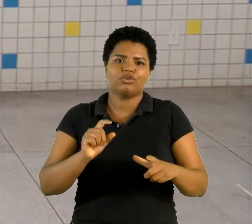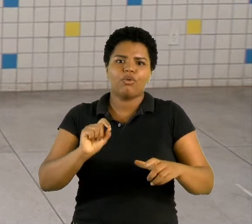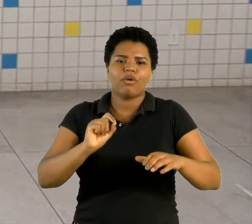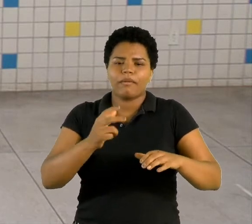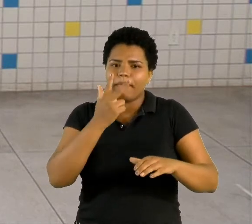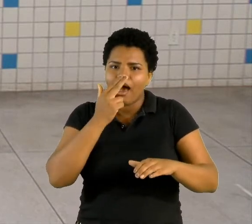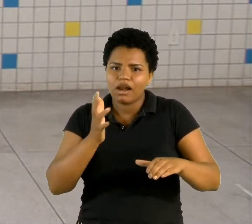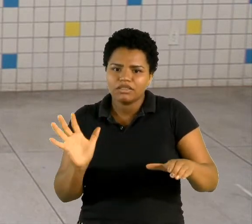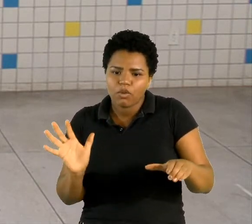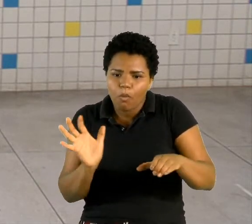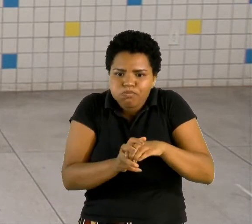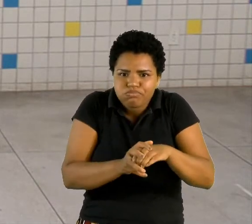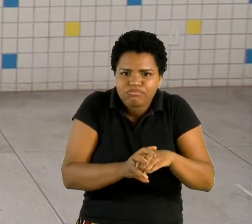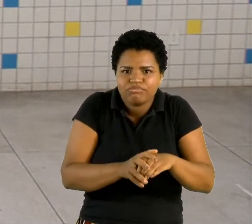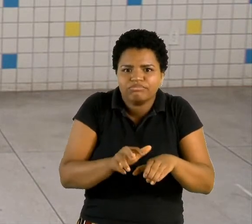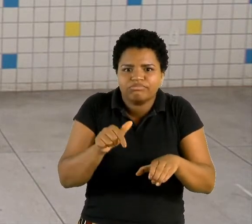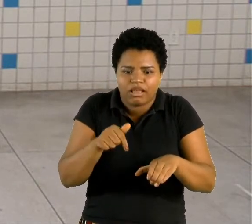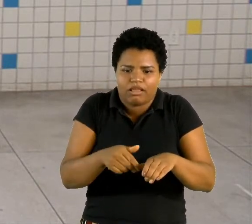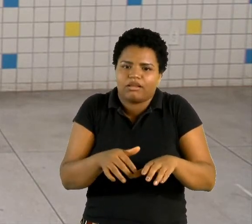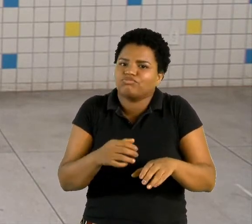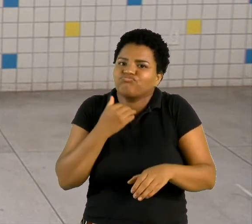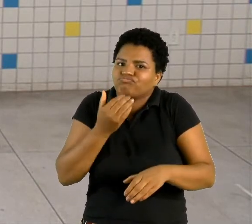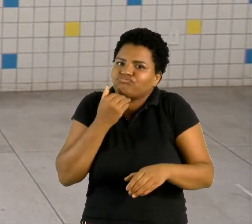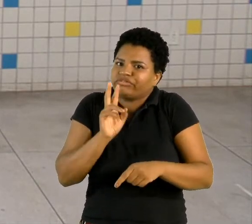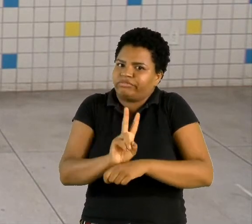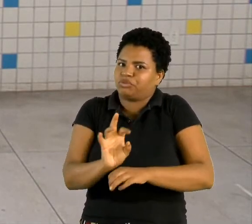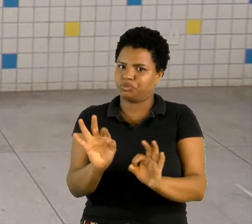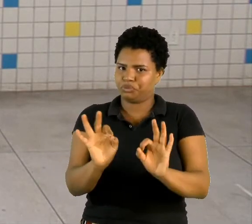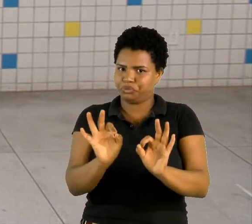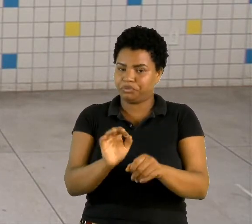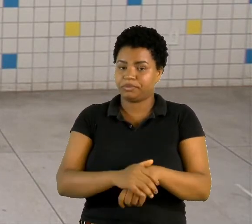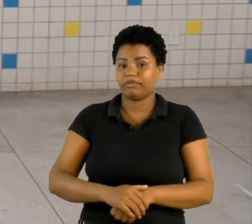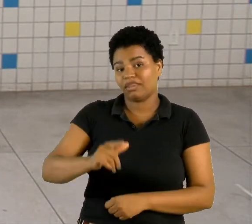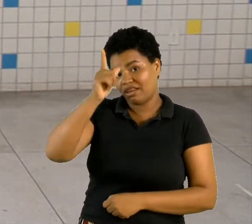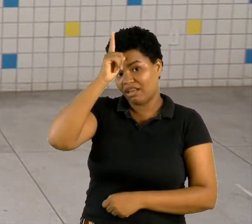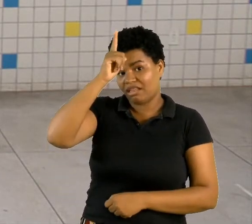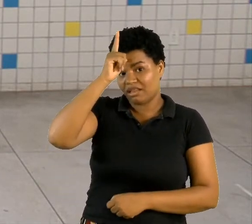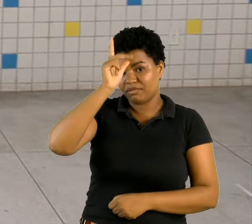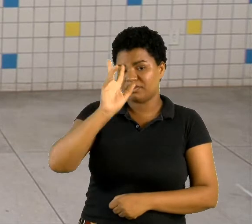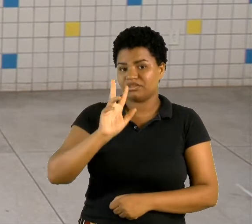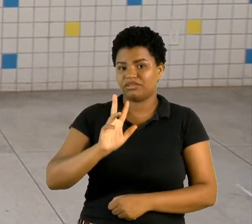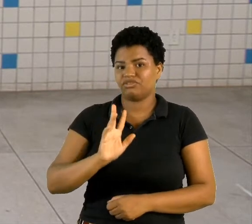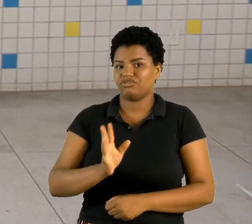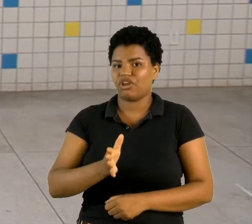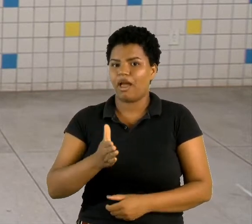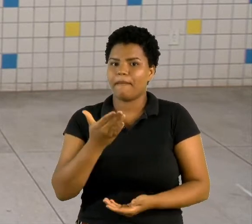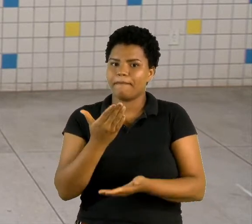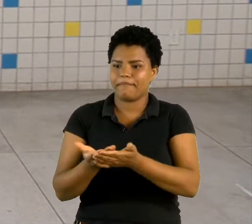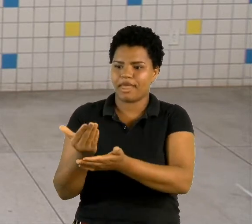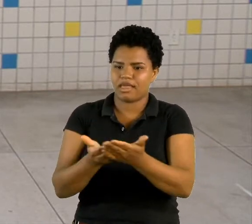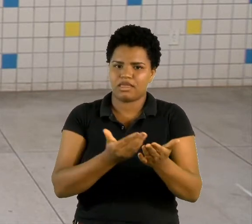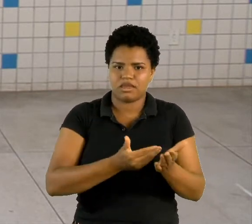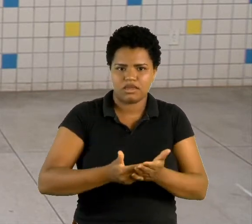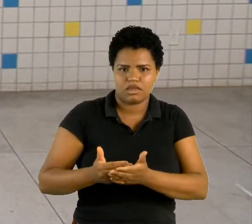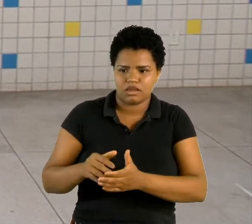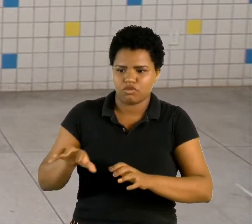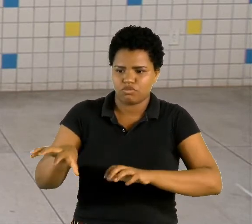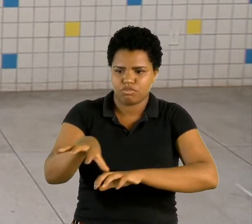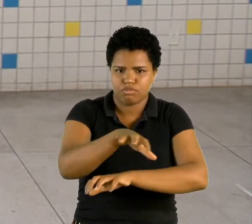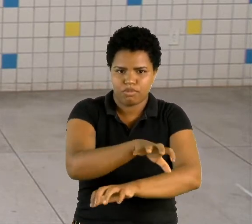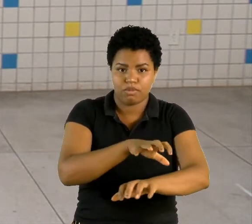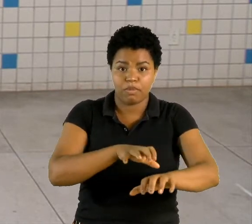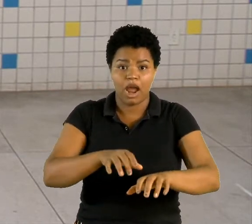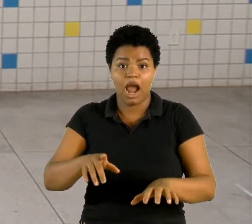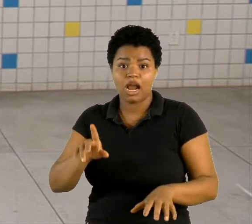de se proteger. Bem, a Alemanha já vinha perdendo a batalha em várias regiões diferentes e os Estados Unidos, quando